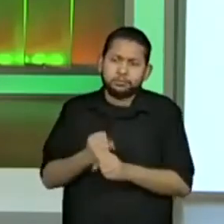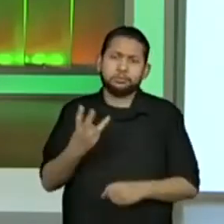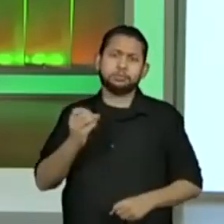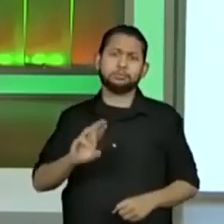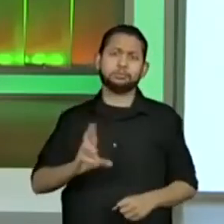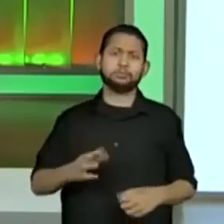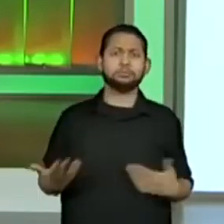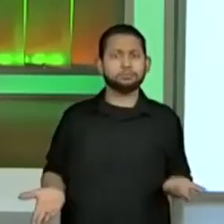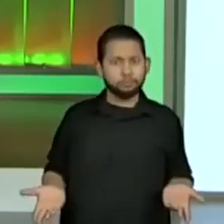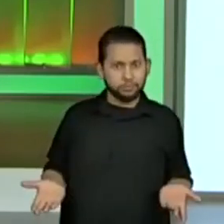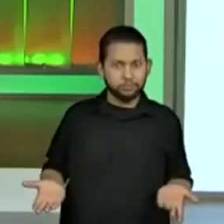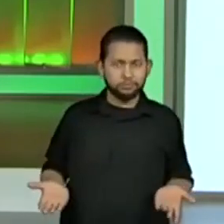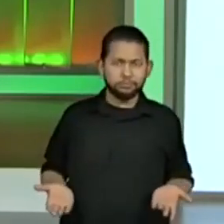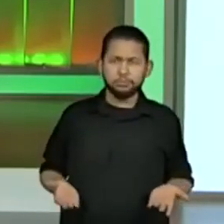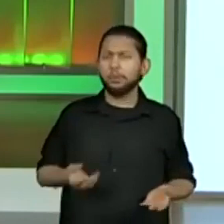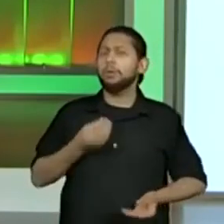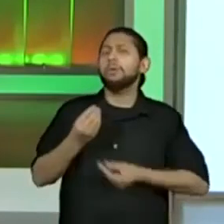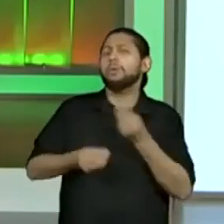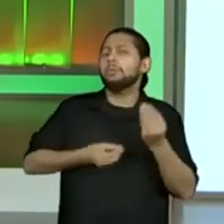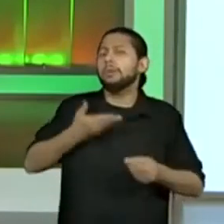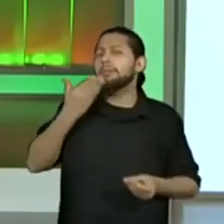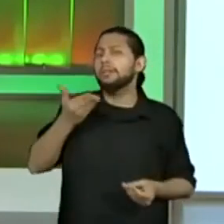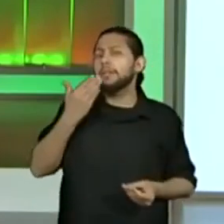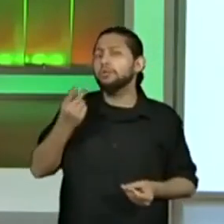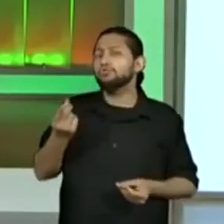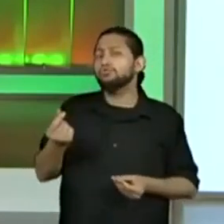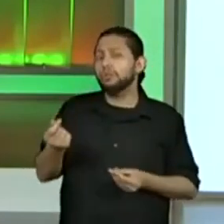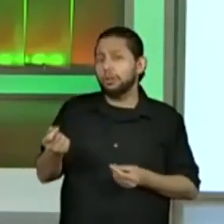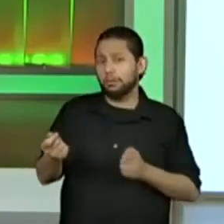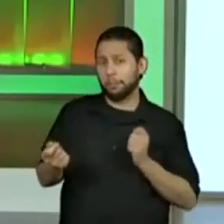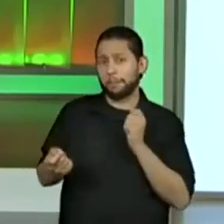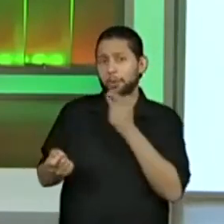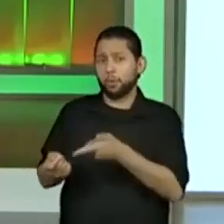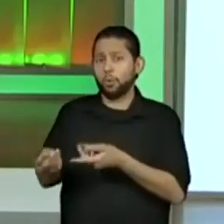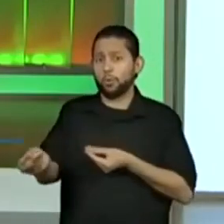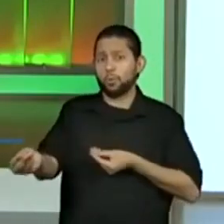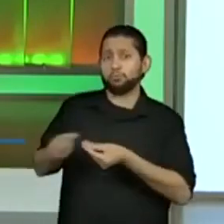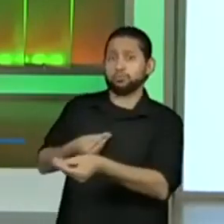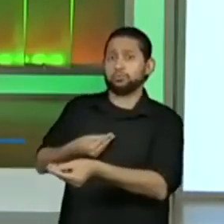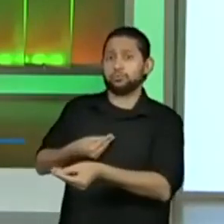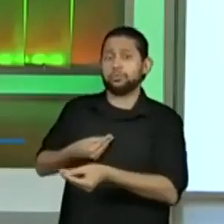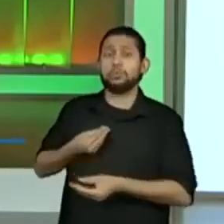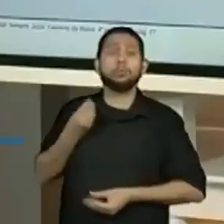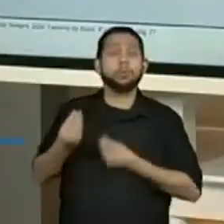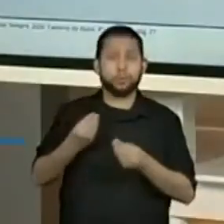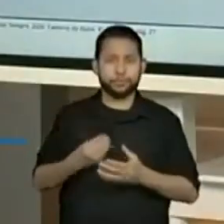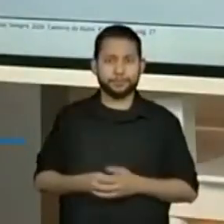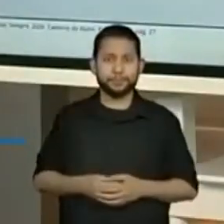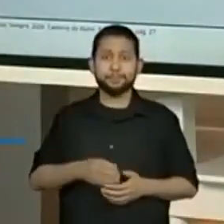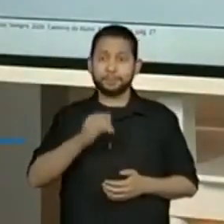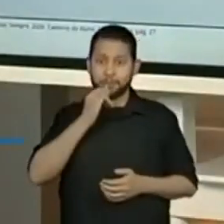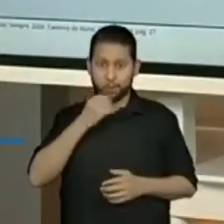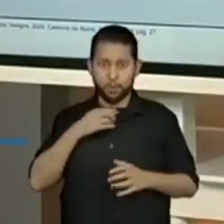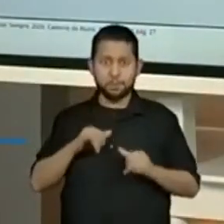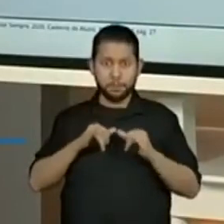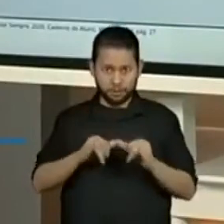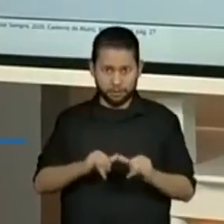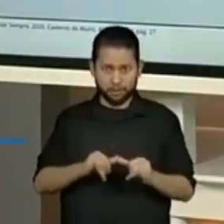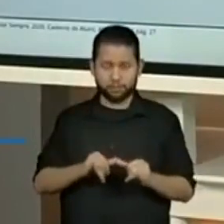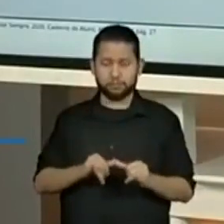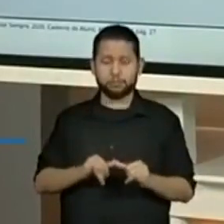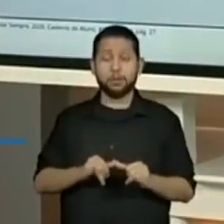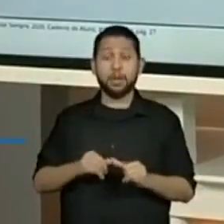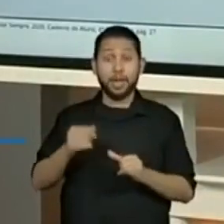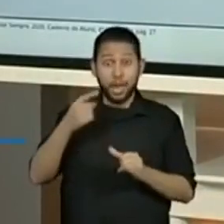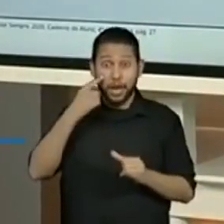sim, como ele poderia facilitar esse troco? Vamos lá. Eu estou no mercado. A minha compra deu R$,80.